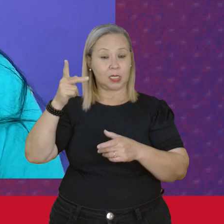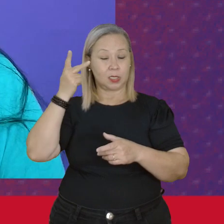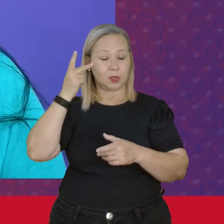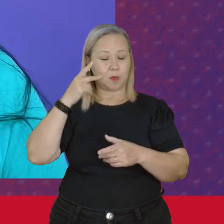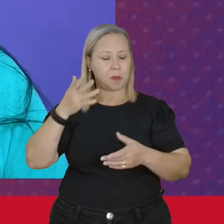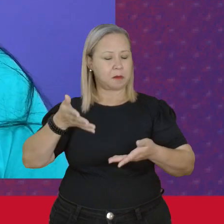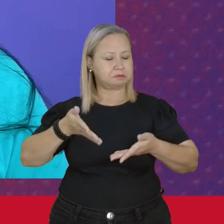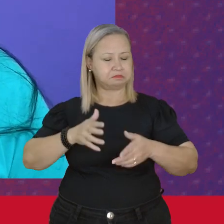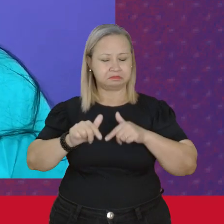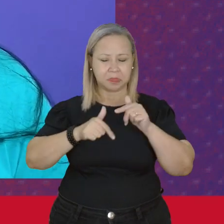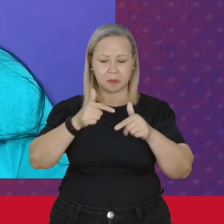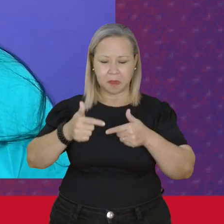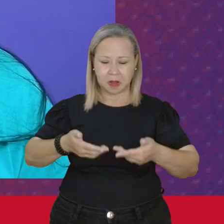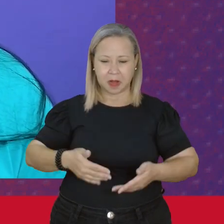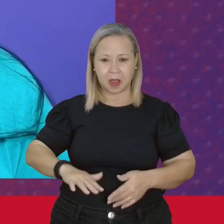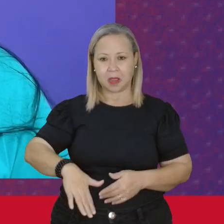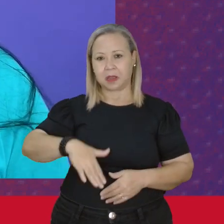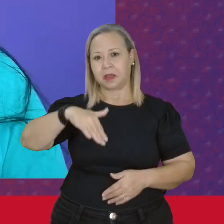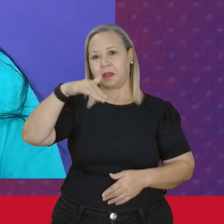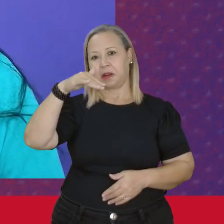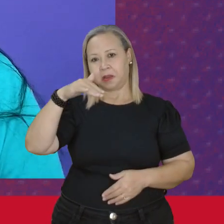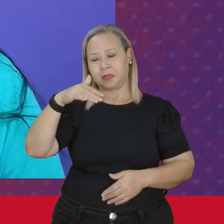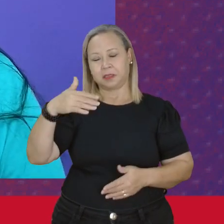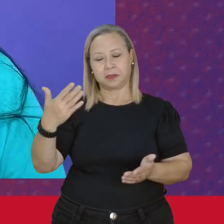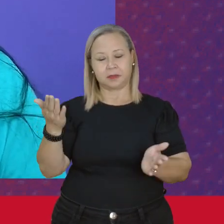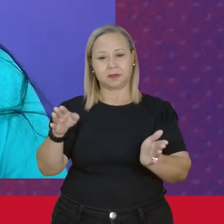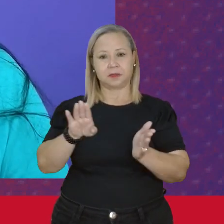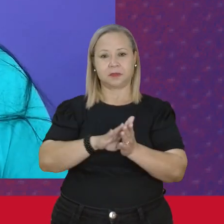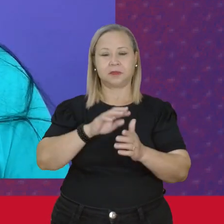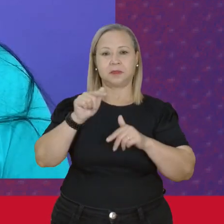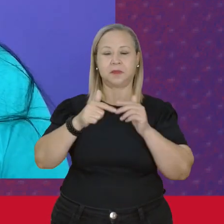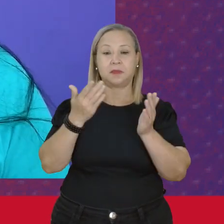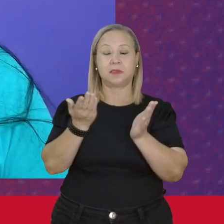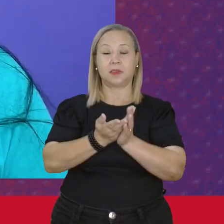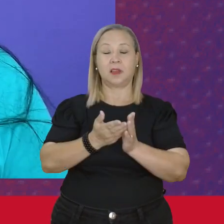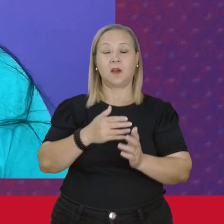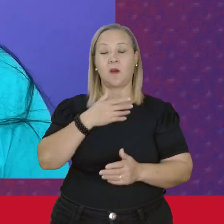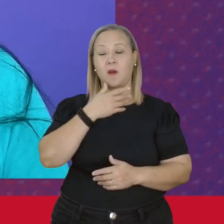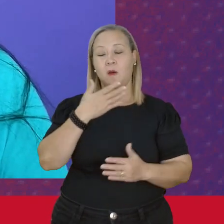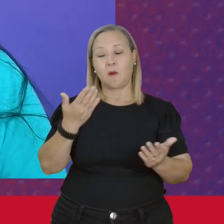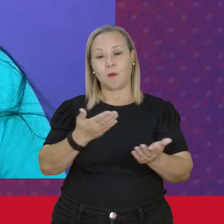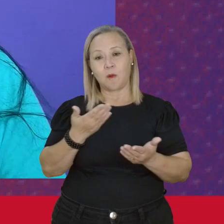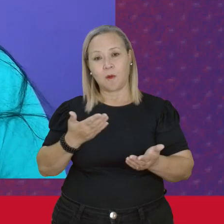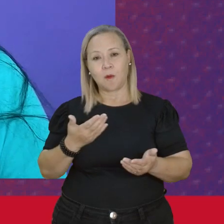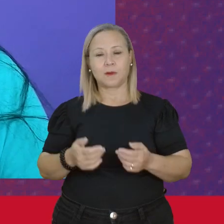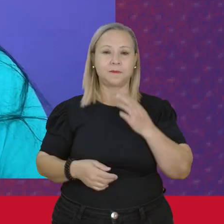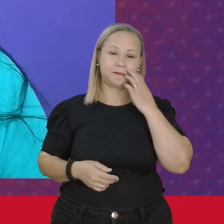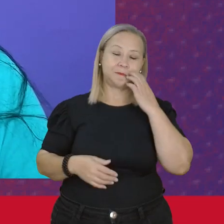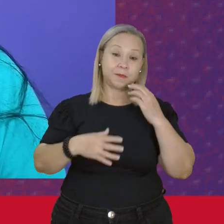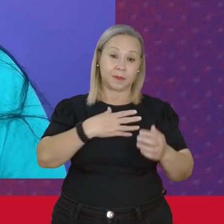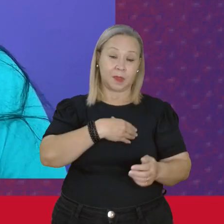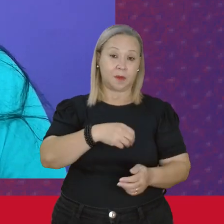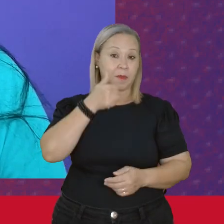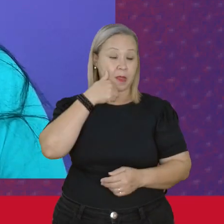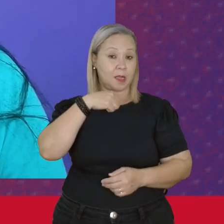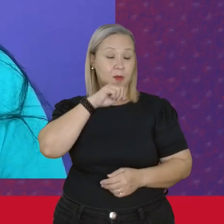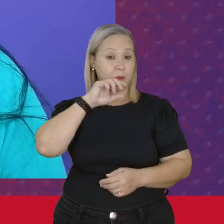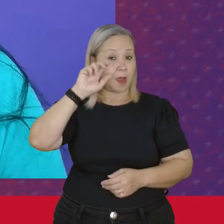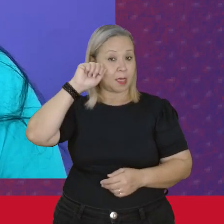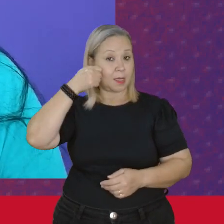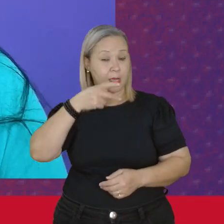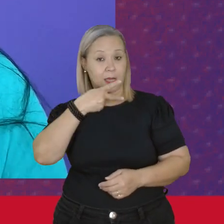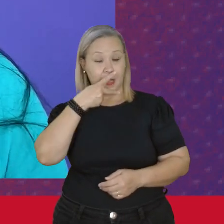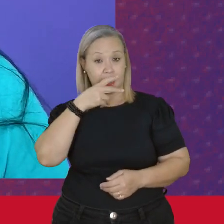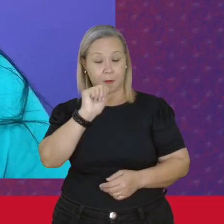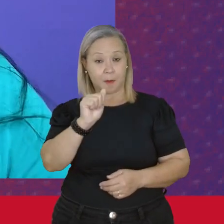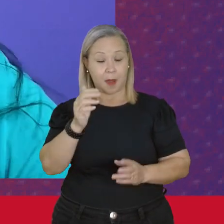hoje Sou filha De mãe negra E pai indígena Comecei a fazer Política Muito jovem Aprendi Que a vida